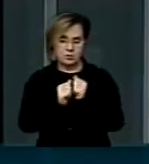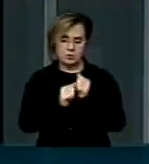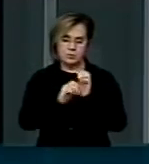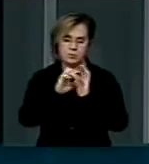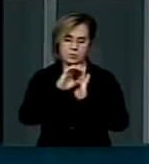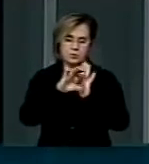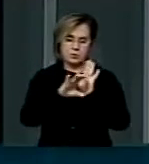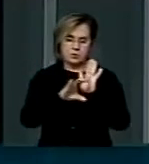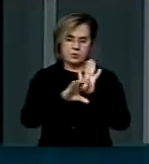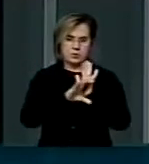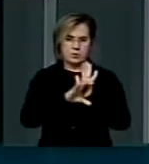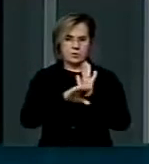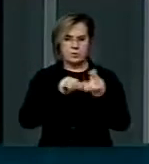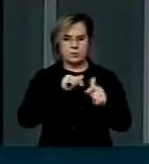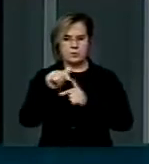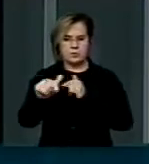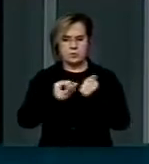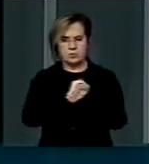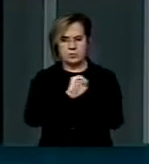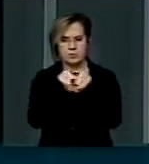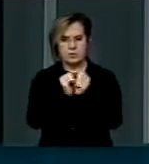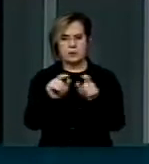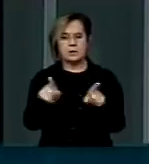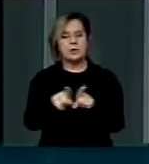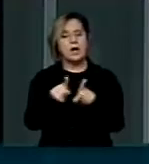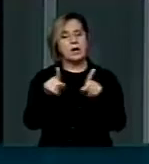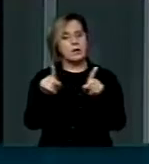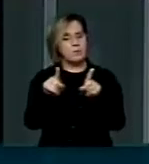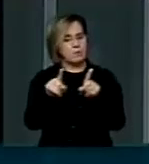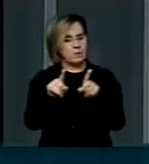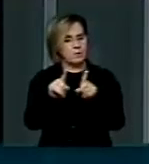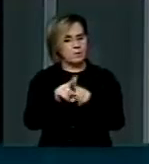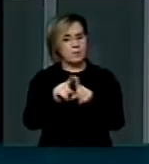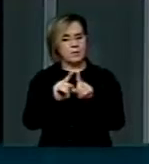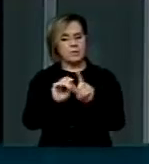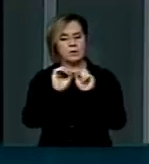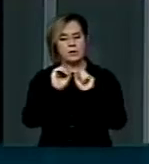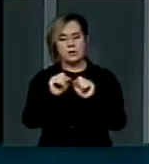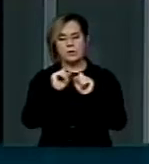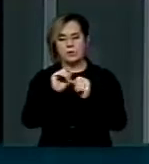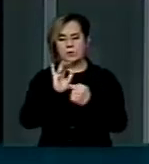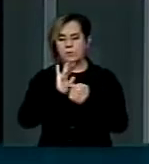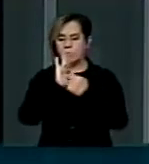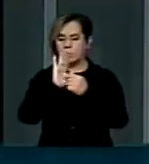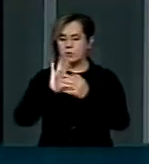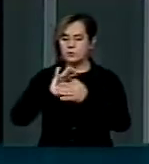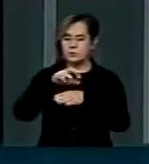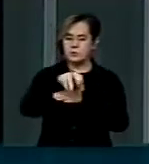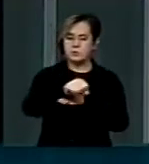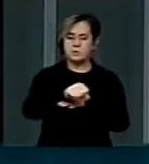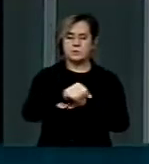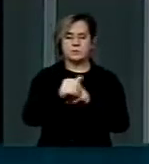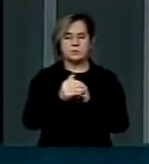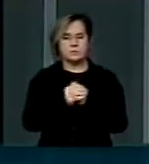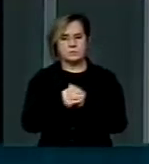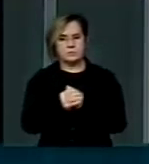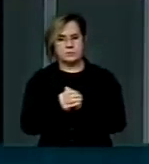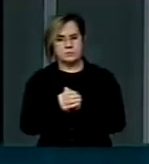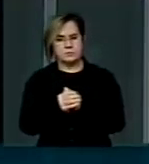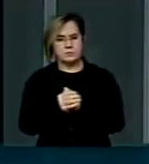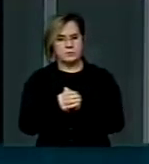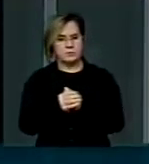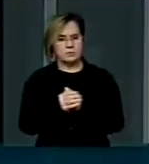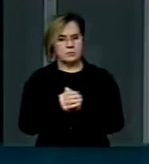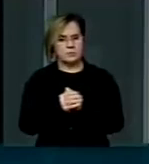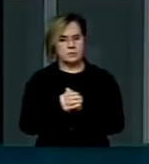constitucional que o trabalho escravo também poderia incidir na área, só para terminar, para